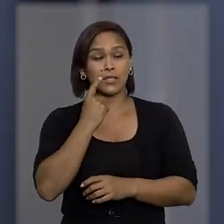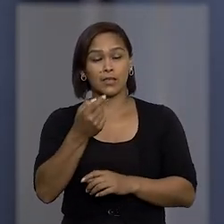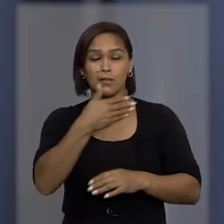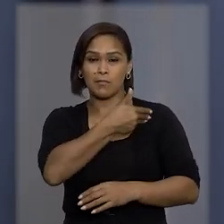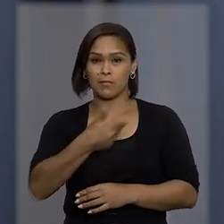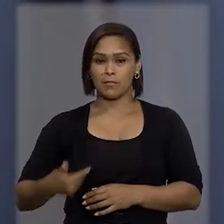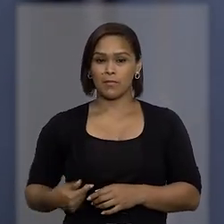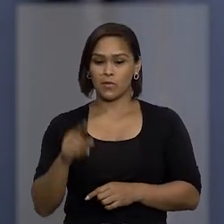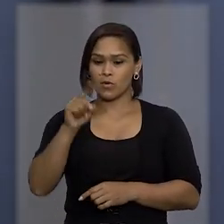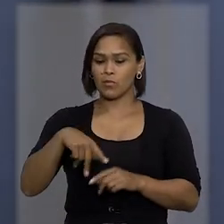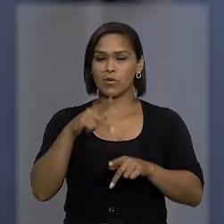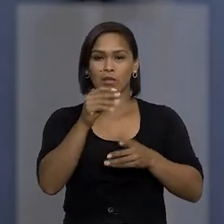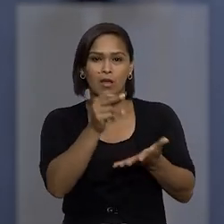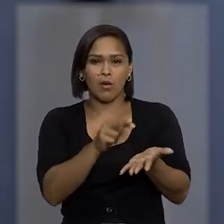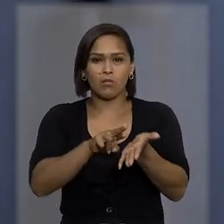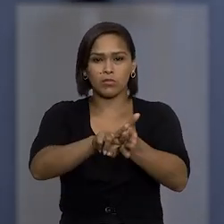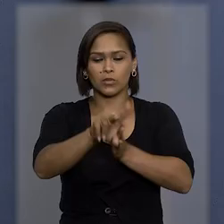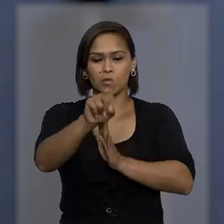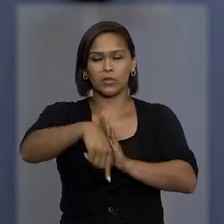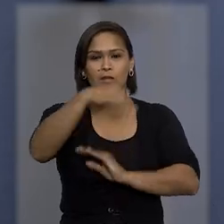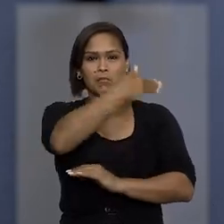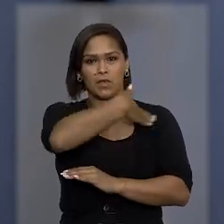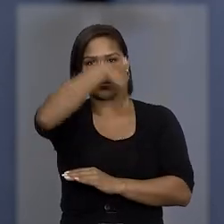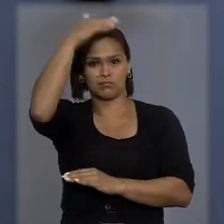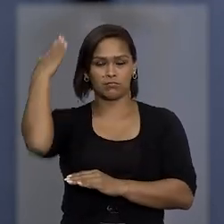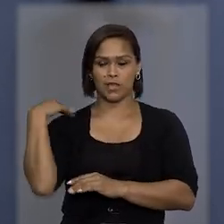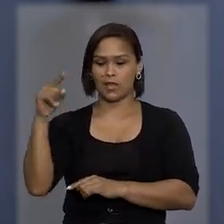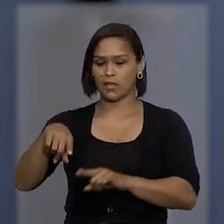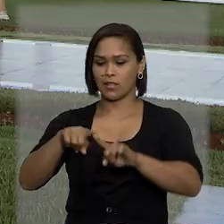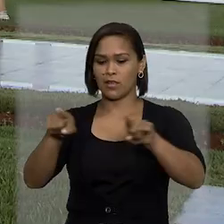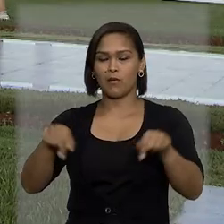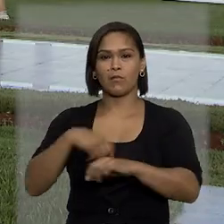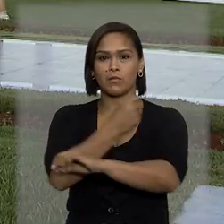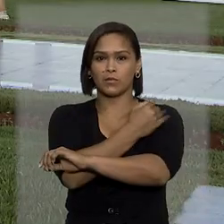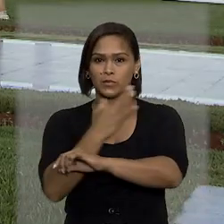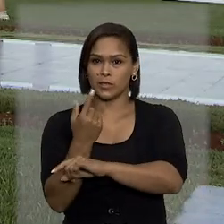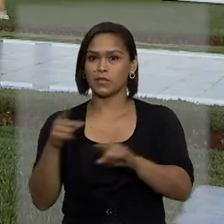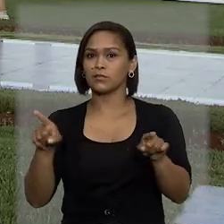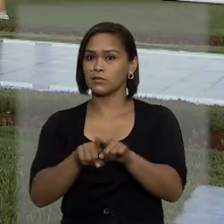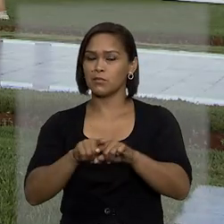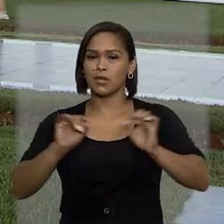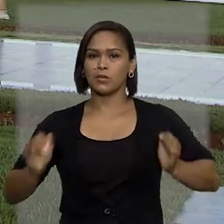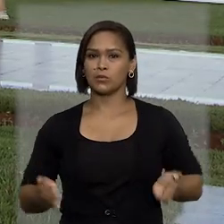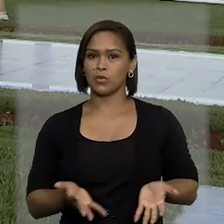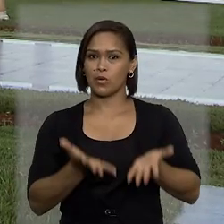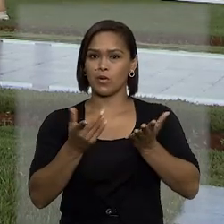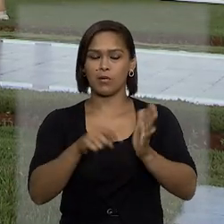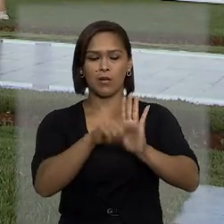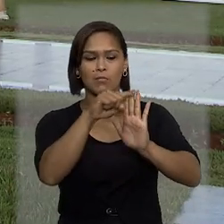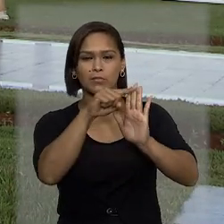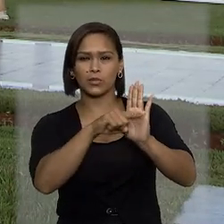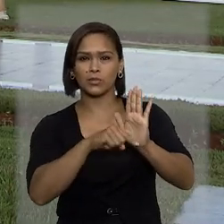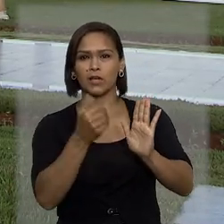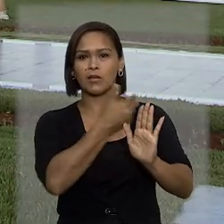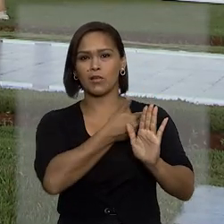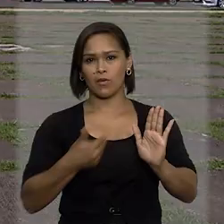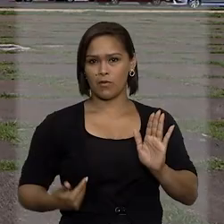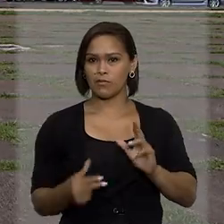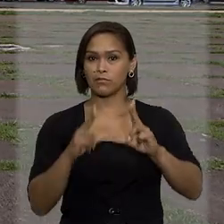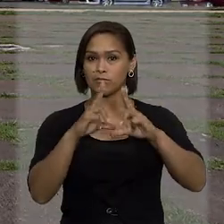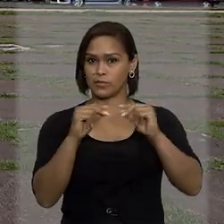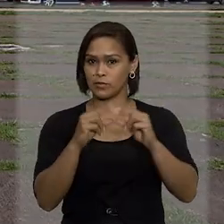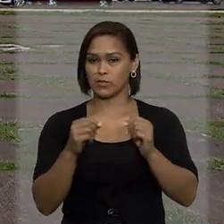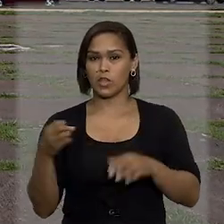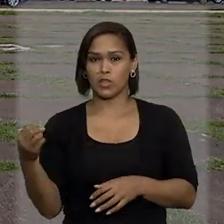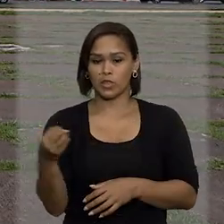público em relação ao ordenamento do território e ao meio ambiente urbano. Além de estimular, conforme apontado pelo governo do Distrito Federal,